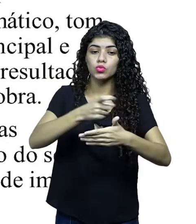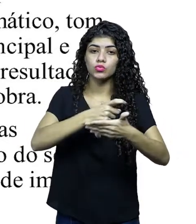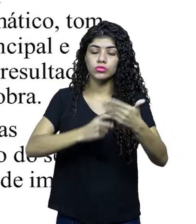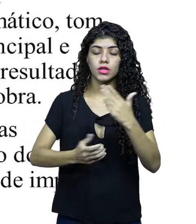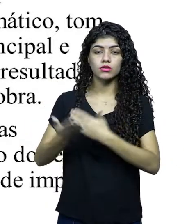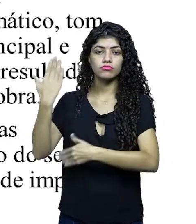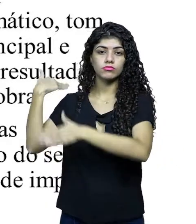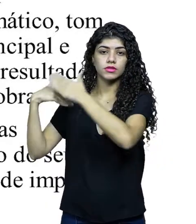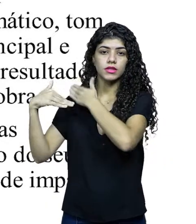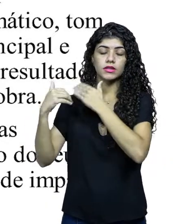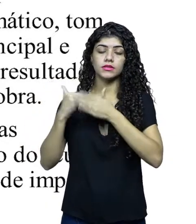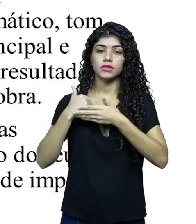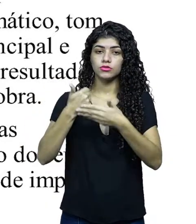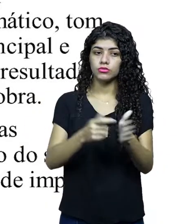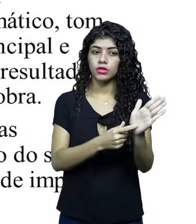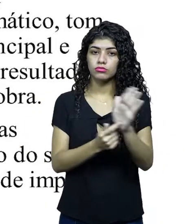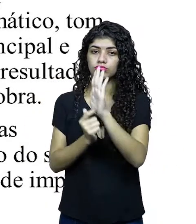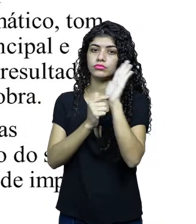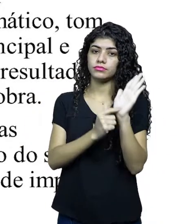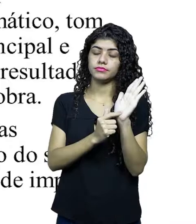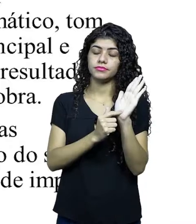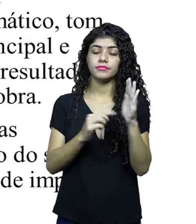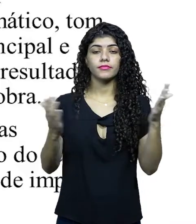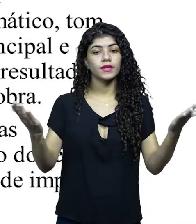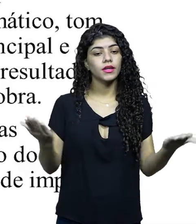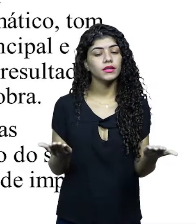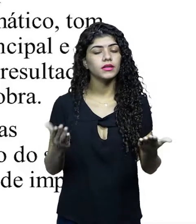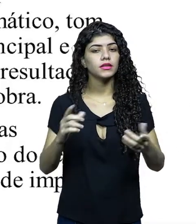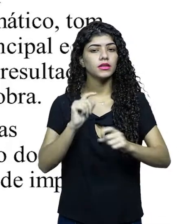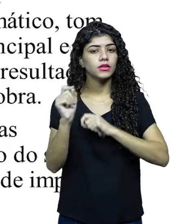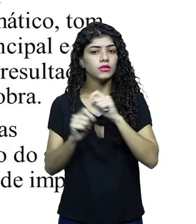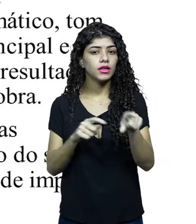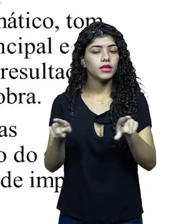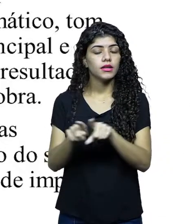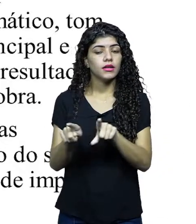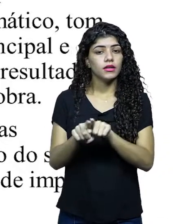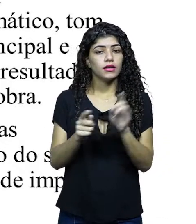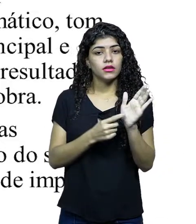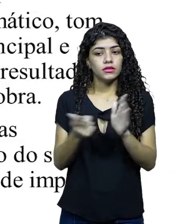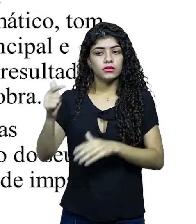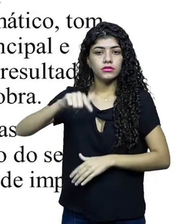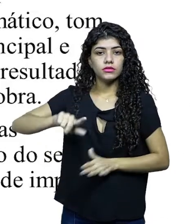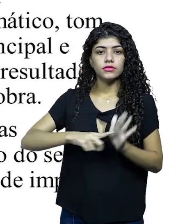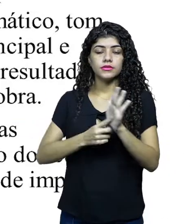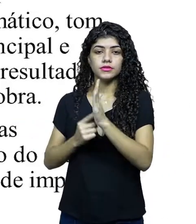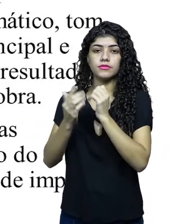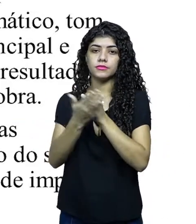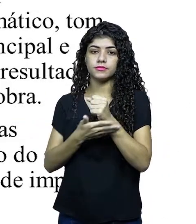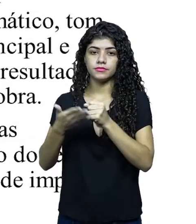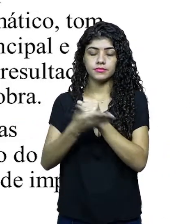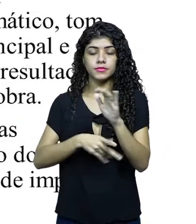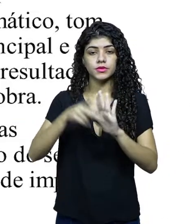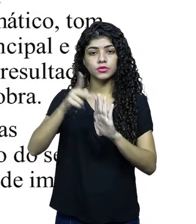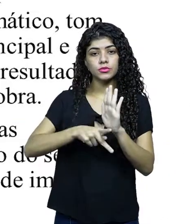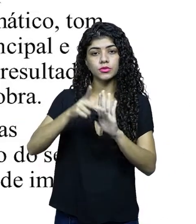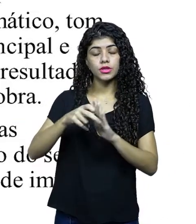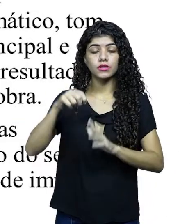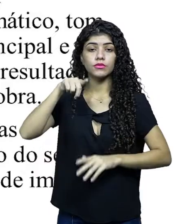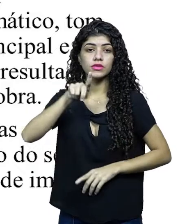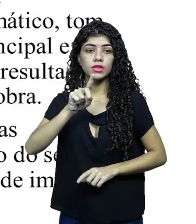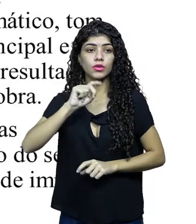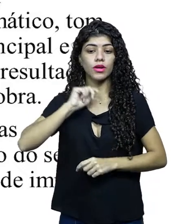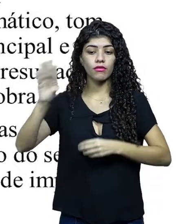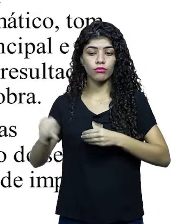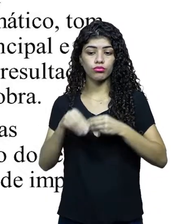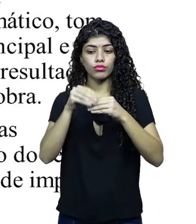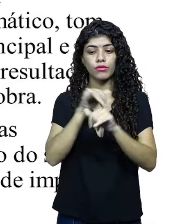anteriores ajudaram a compor a sua apresentação. Aqui, além de trazer novamente as informações básicas do projeto, você irá